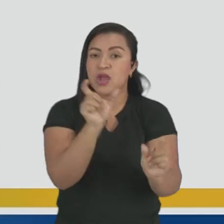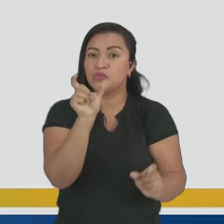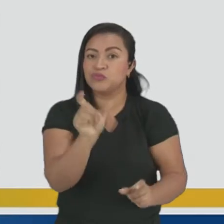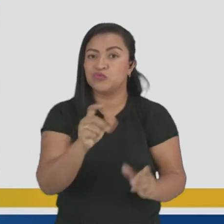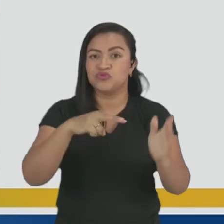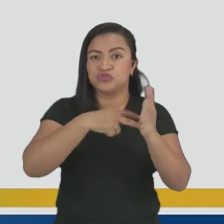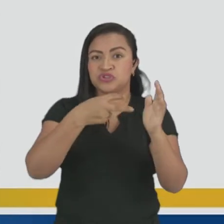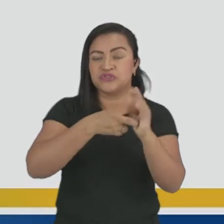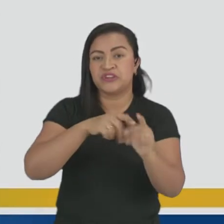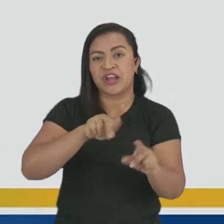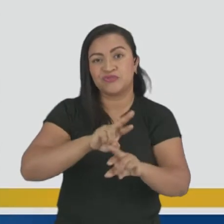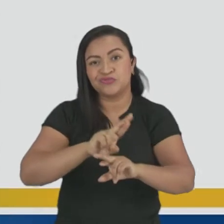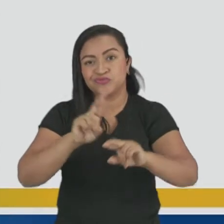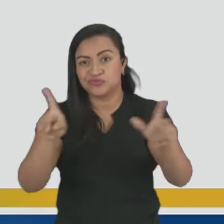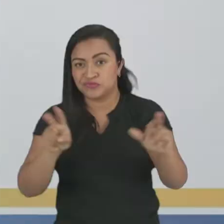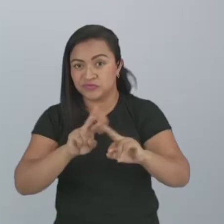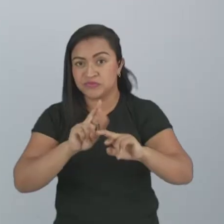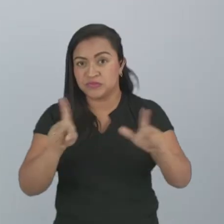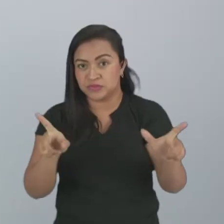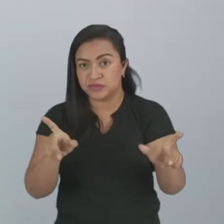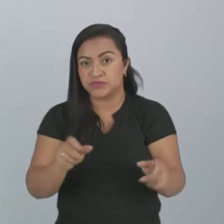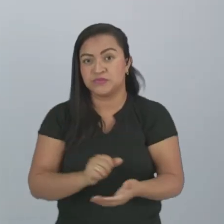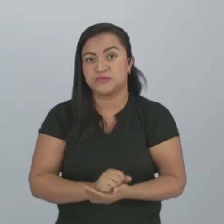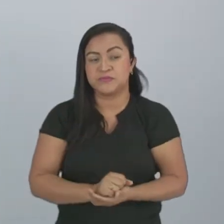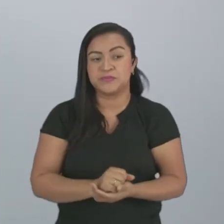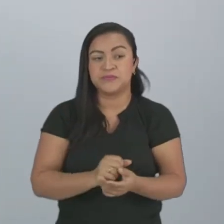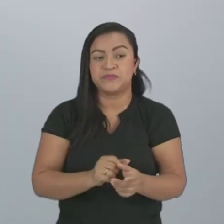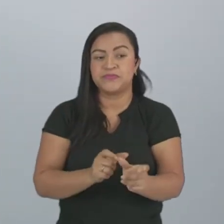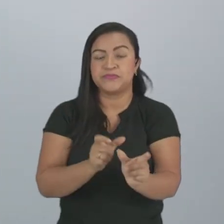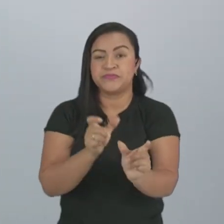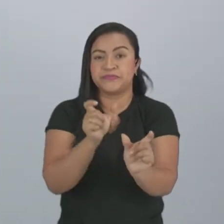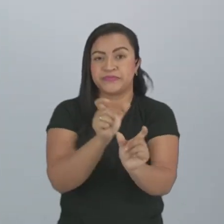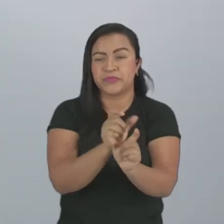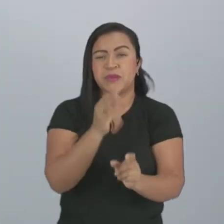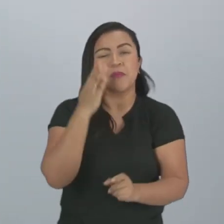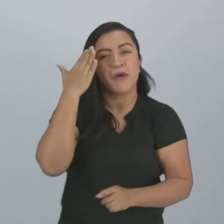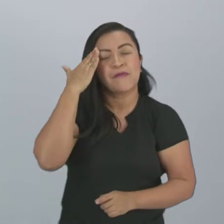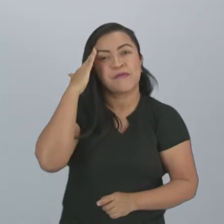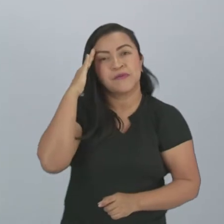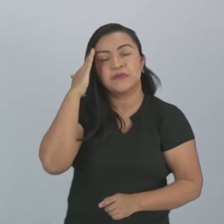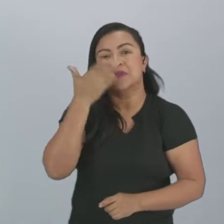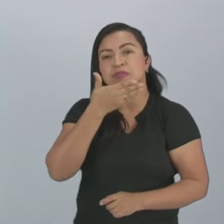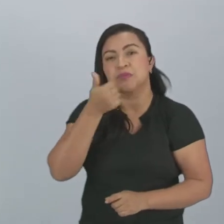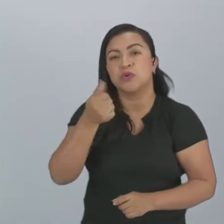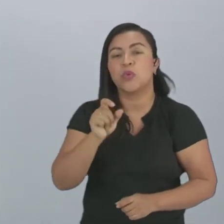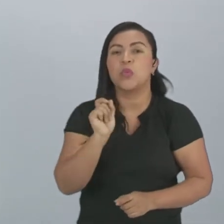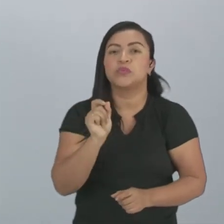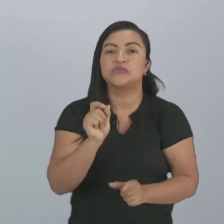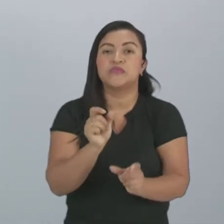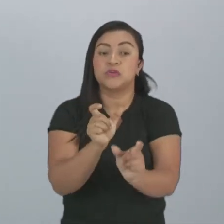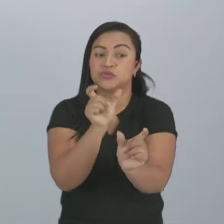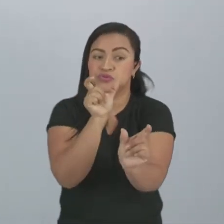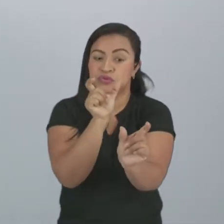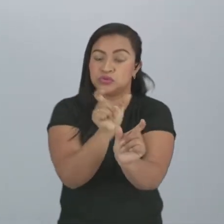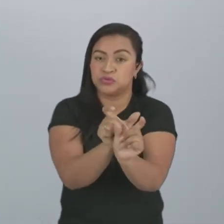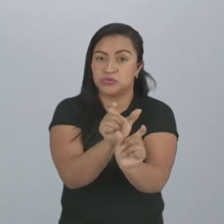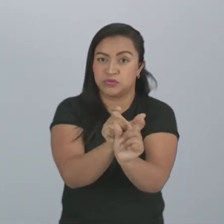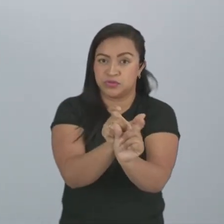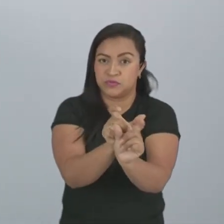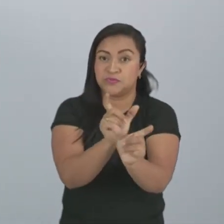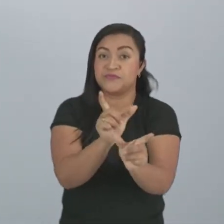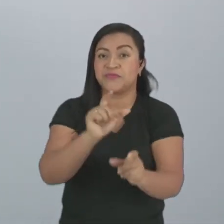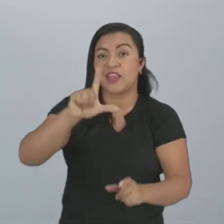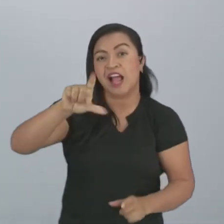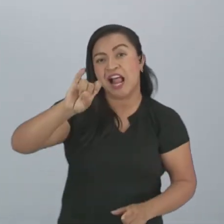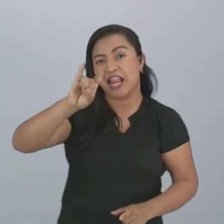desse, de sinônimo e antônimo, pra gente poder compreender, você compreender um pouquinho melhor. Quando eu falo sinônimo, por exemplo, lindo. Antônimo. Qual